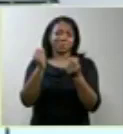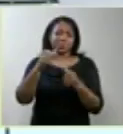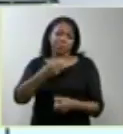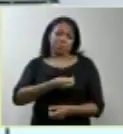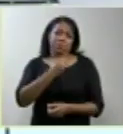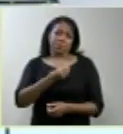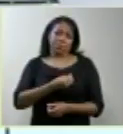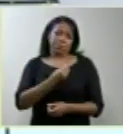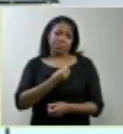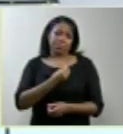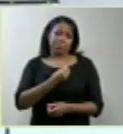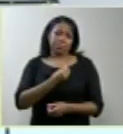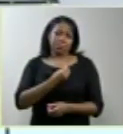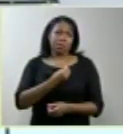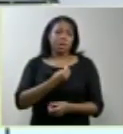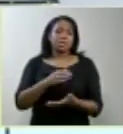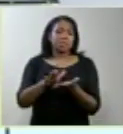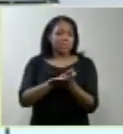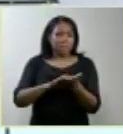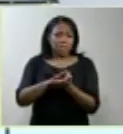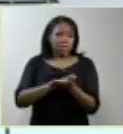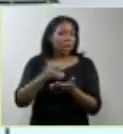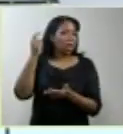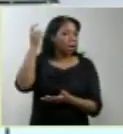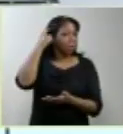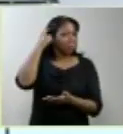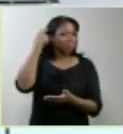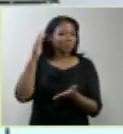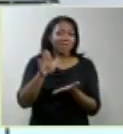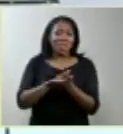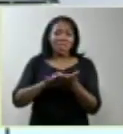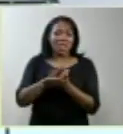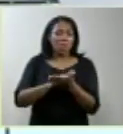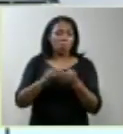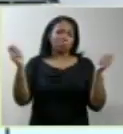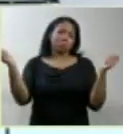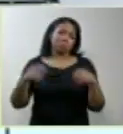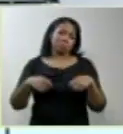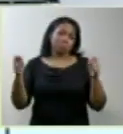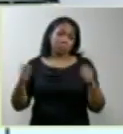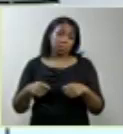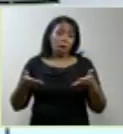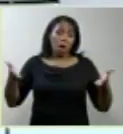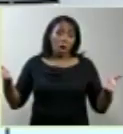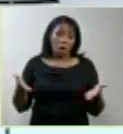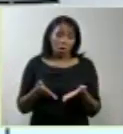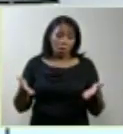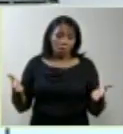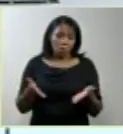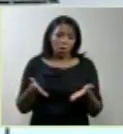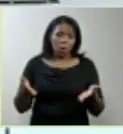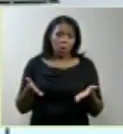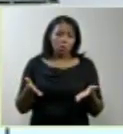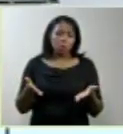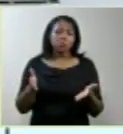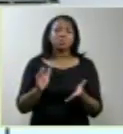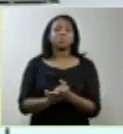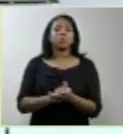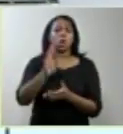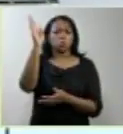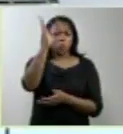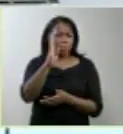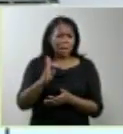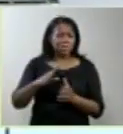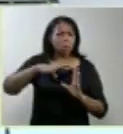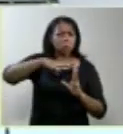anencefalo sem cérebro não tem potencialidade de vida. Hoje, é consensual no Brasil e no